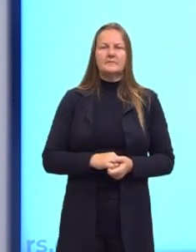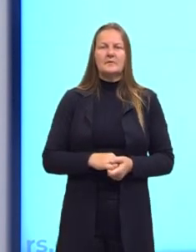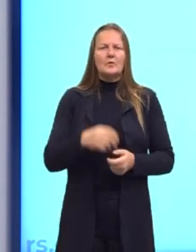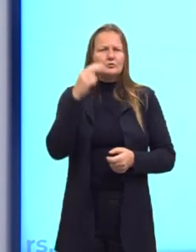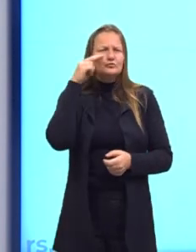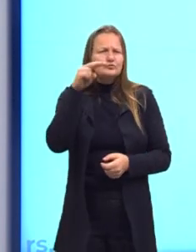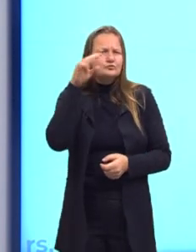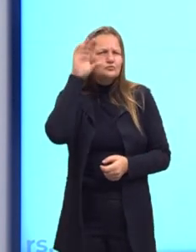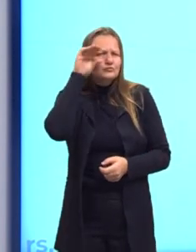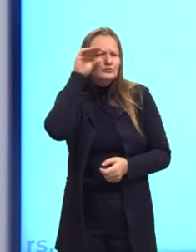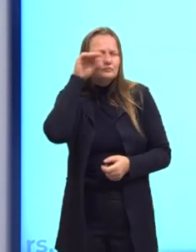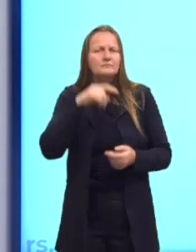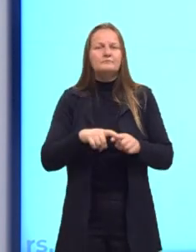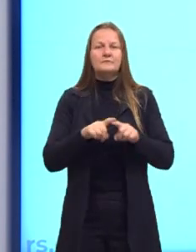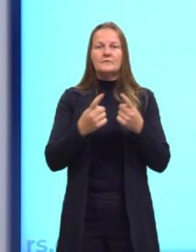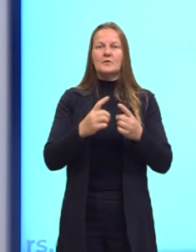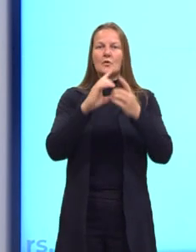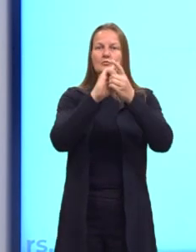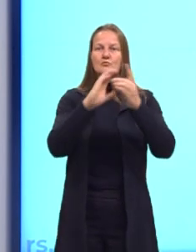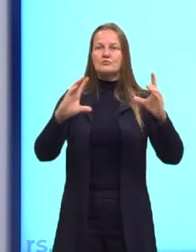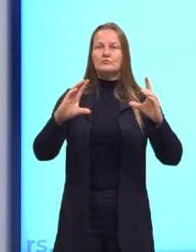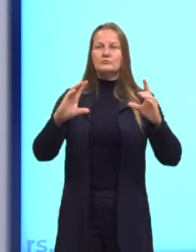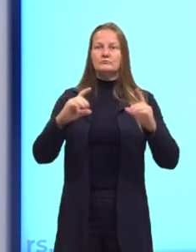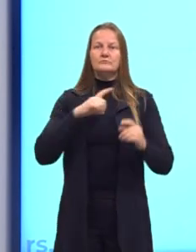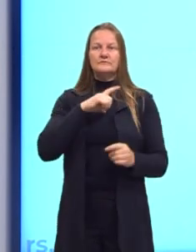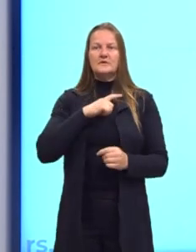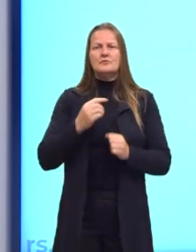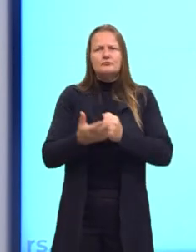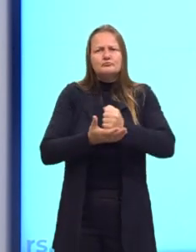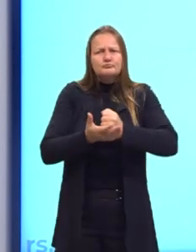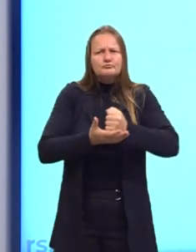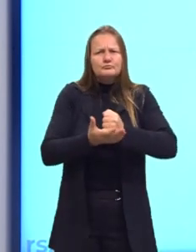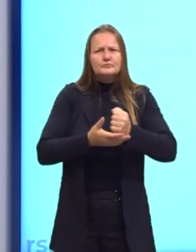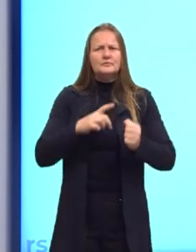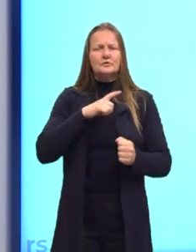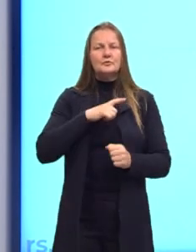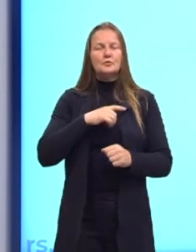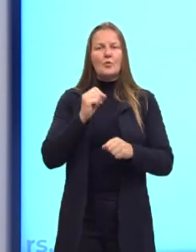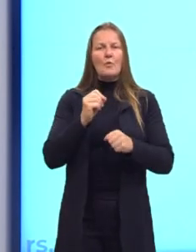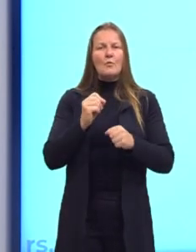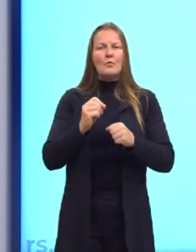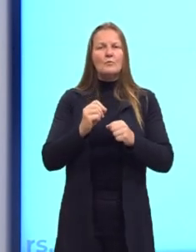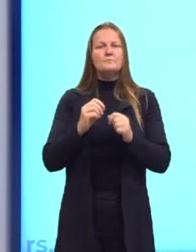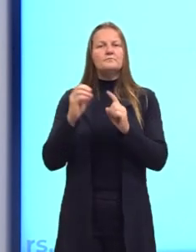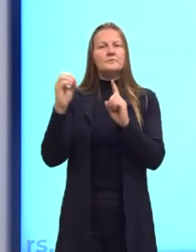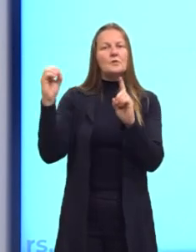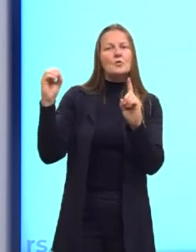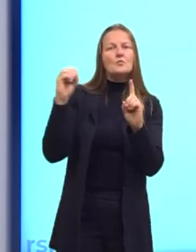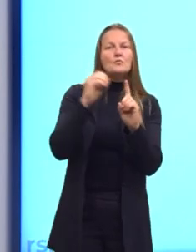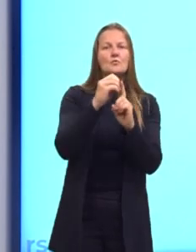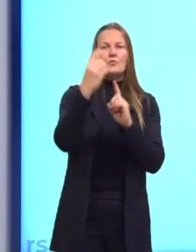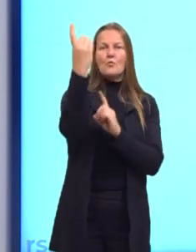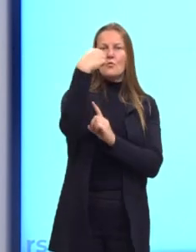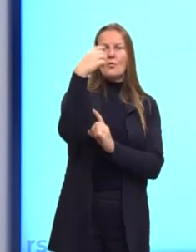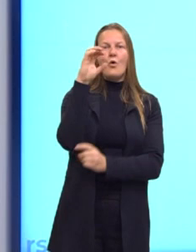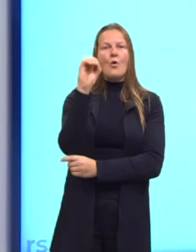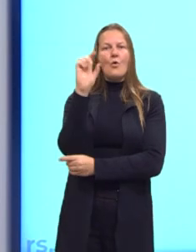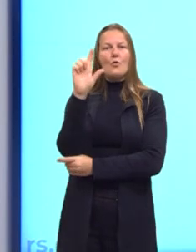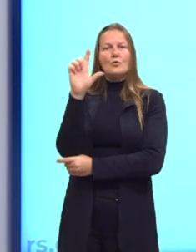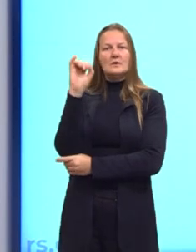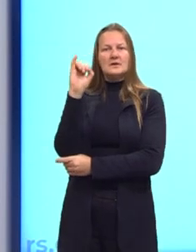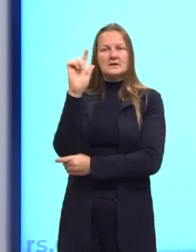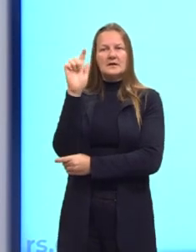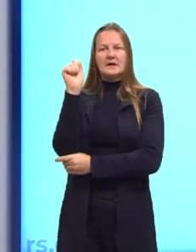só, pois nessas democracias baseia-se em estados oligárquicos. A América